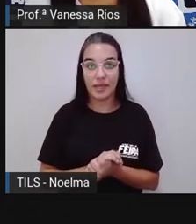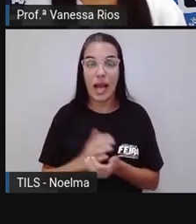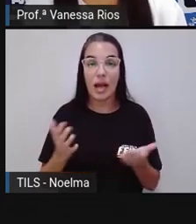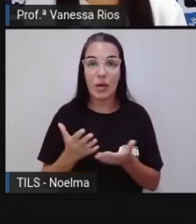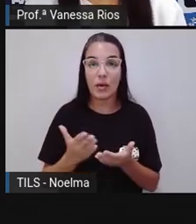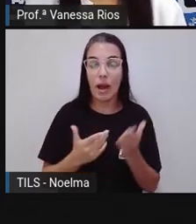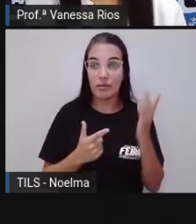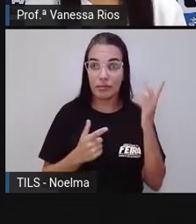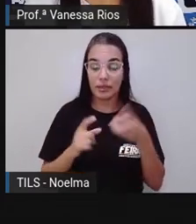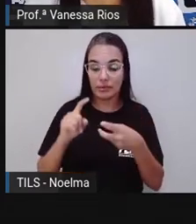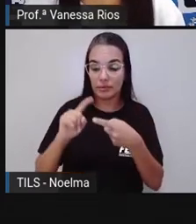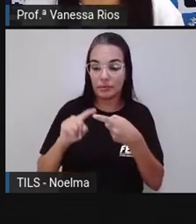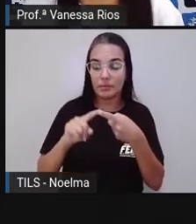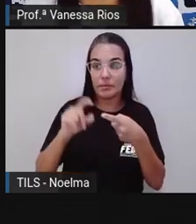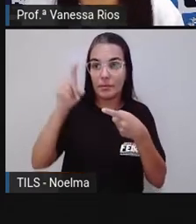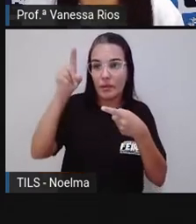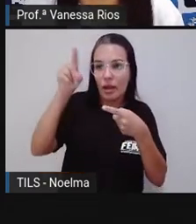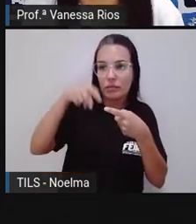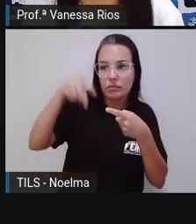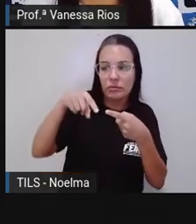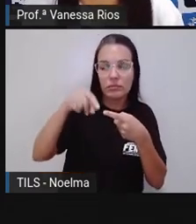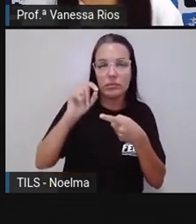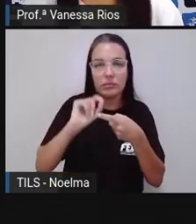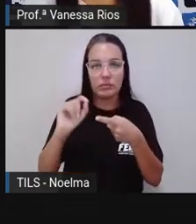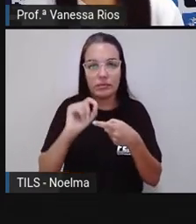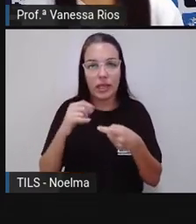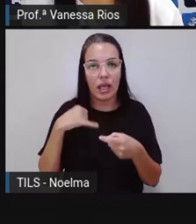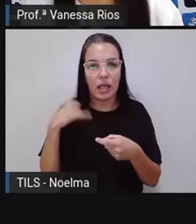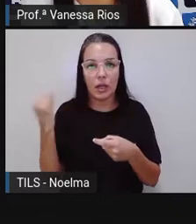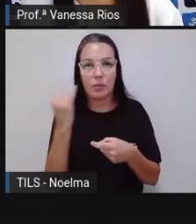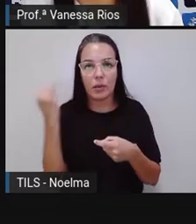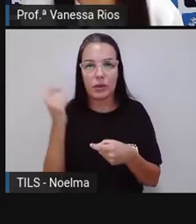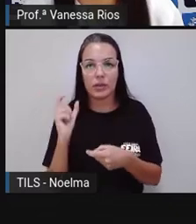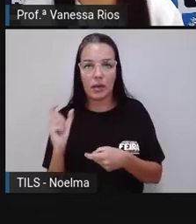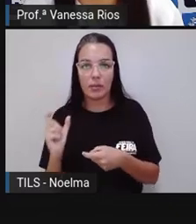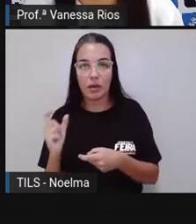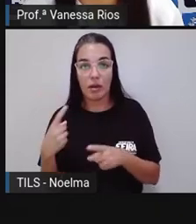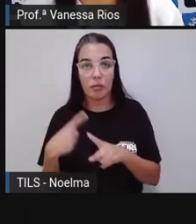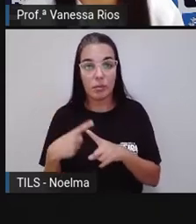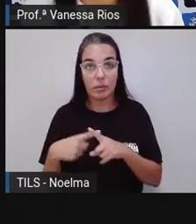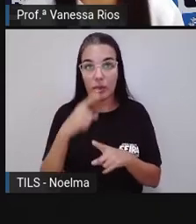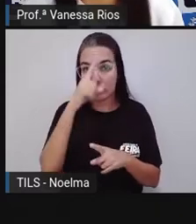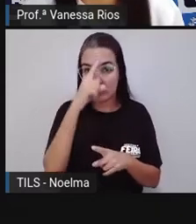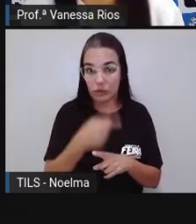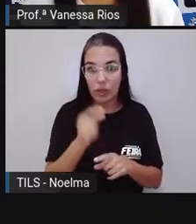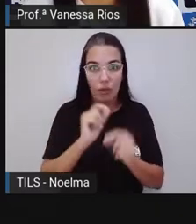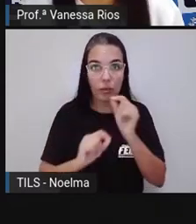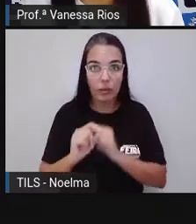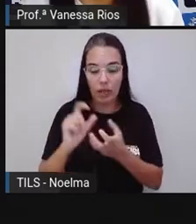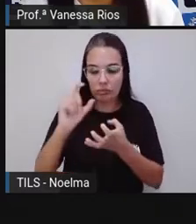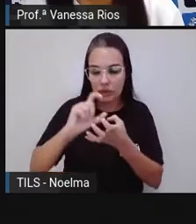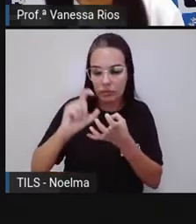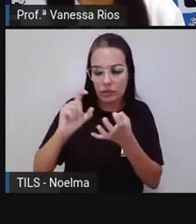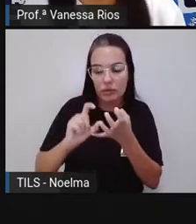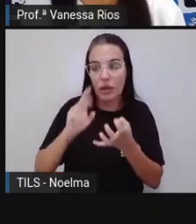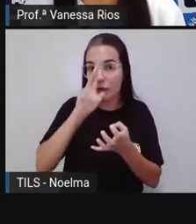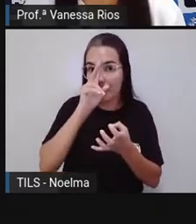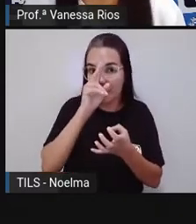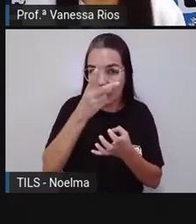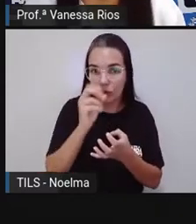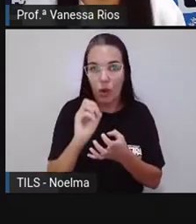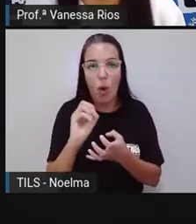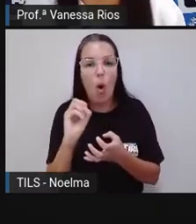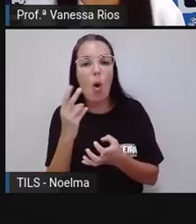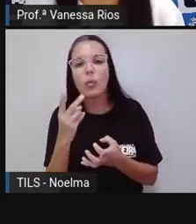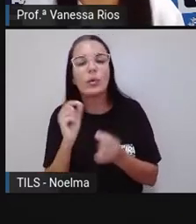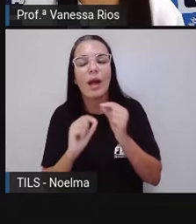O acento agudo, ele é muito importante para as palavras, pois indica onde está a sílaba tônica, ou